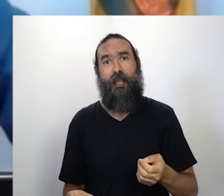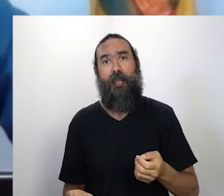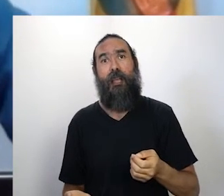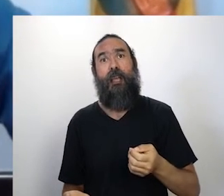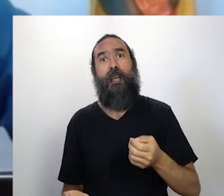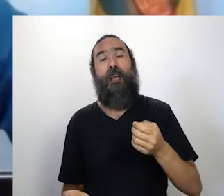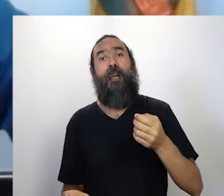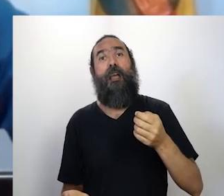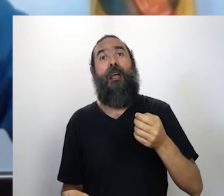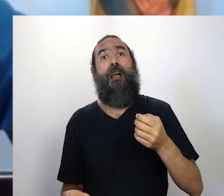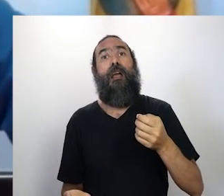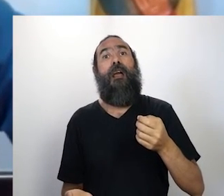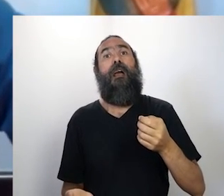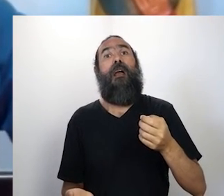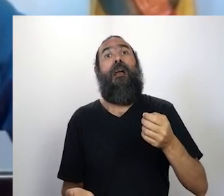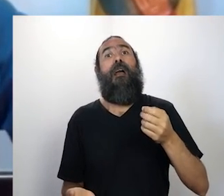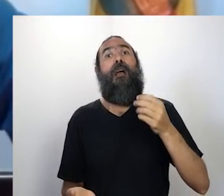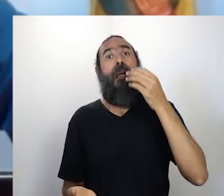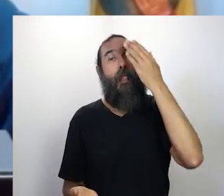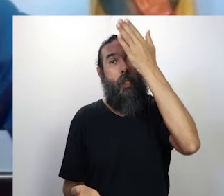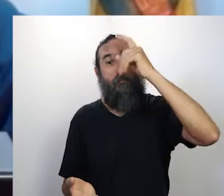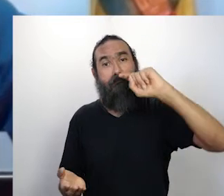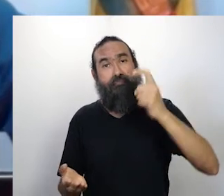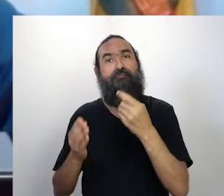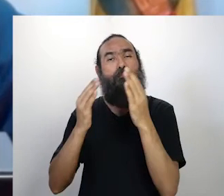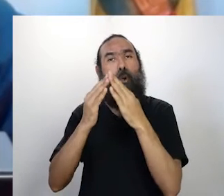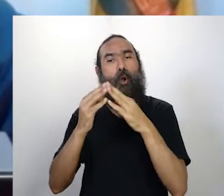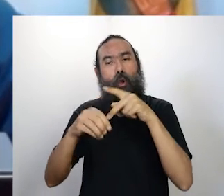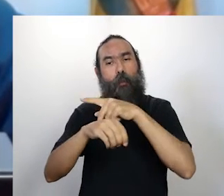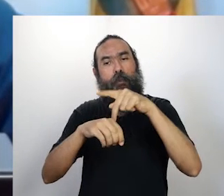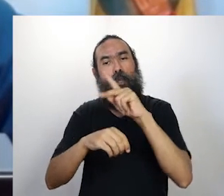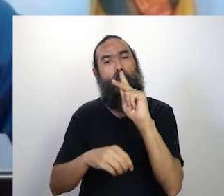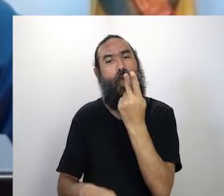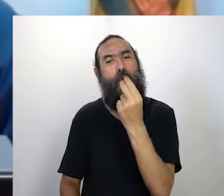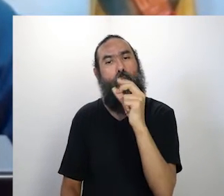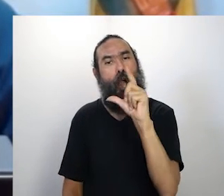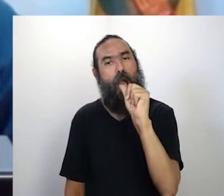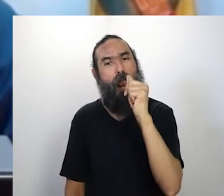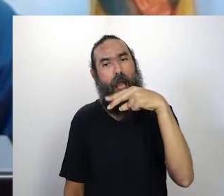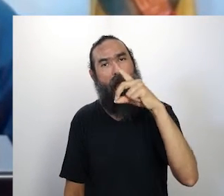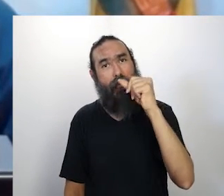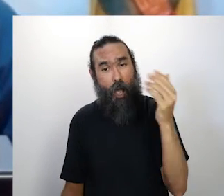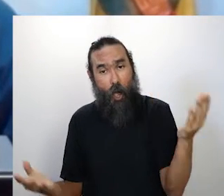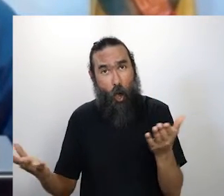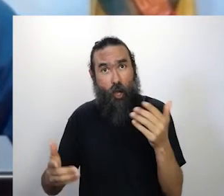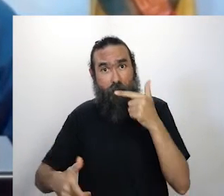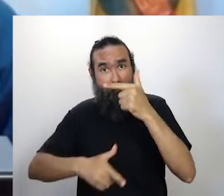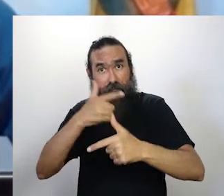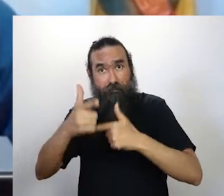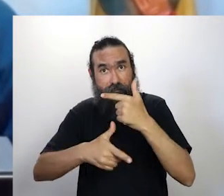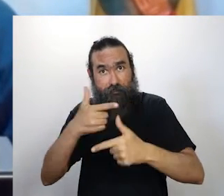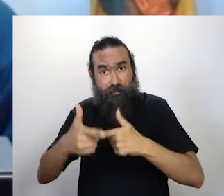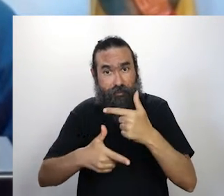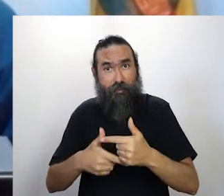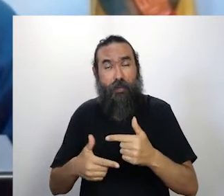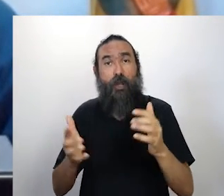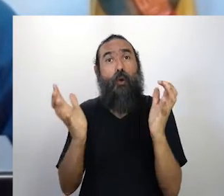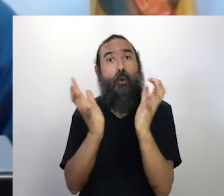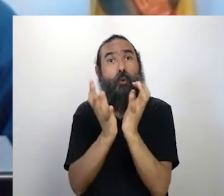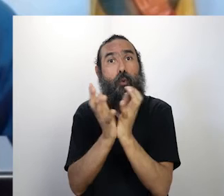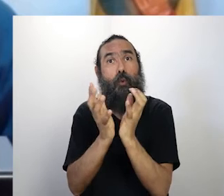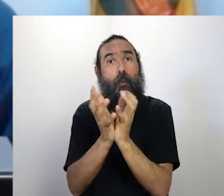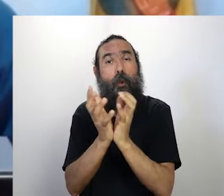Universidade Leiden, na Holanda. Dirige e produz o Mauaca, grupo que recria músicas de diferentes tradições do mundo,